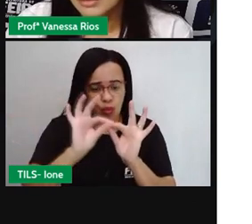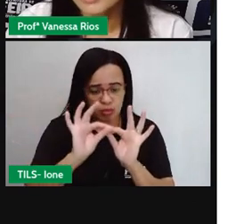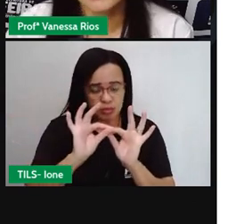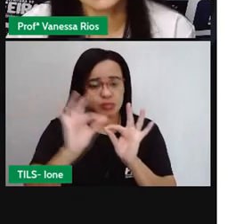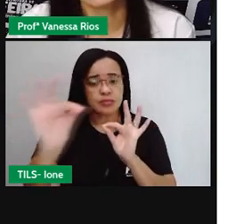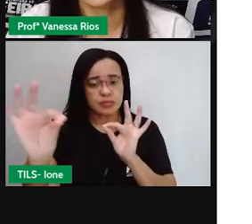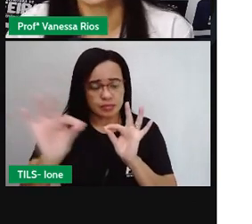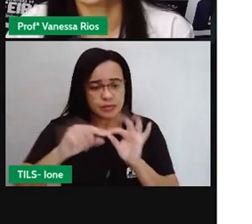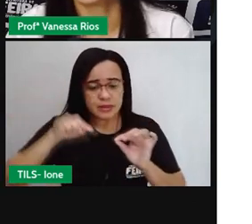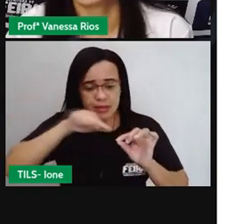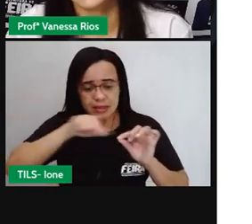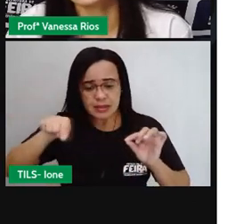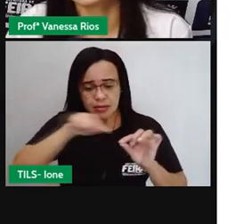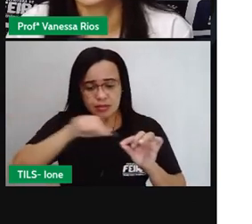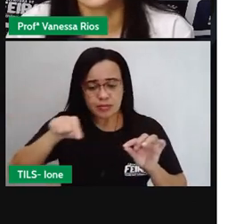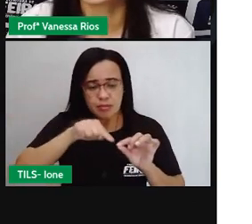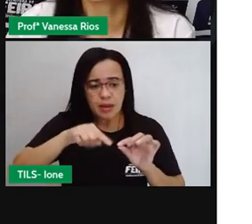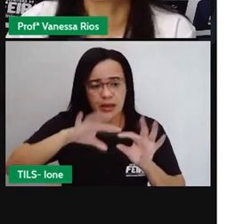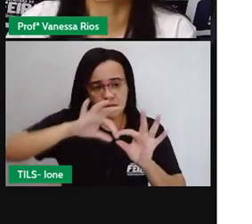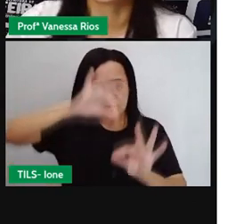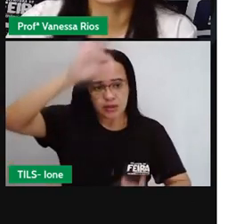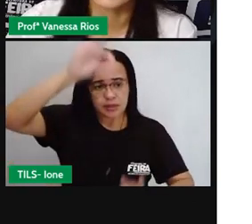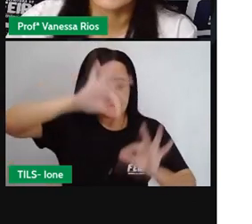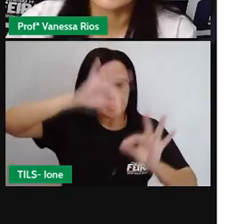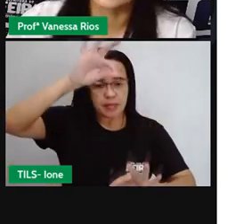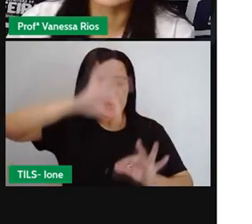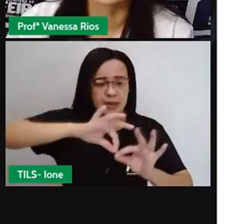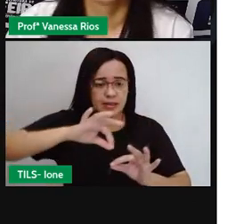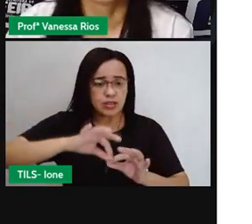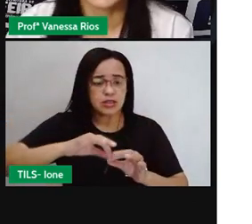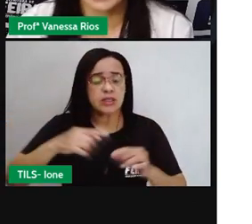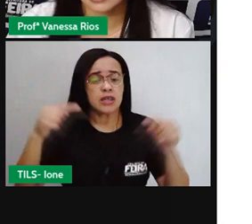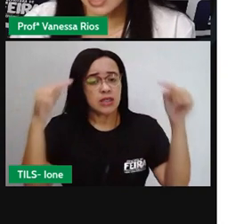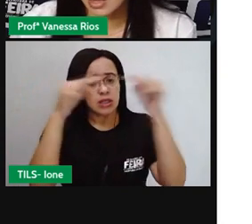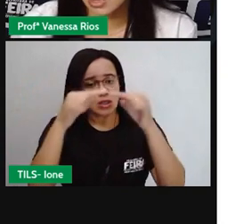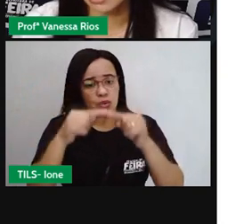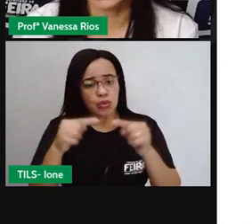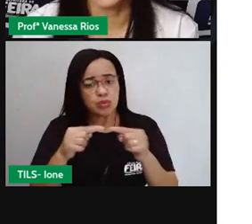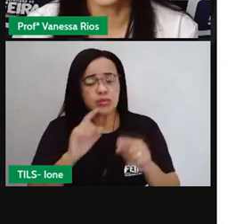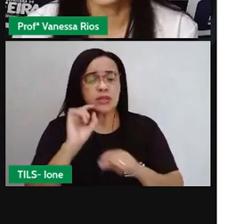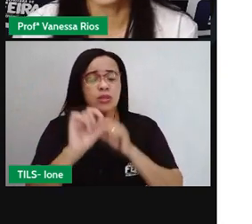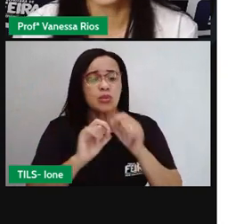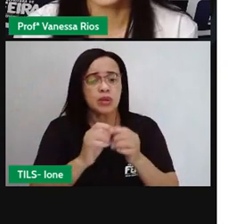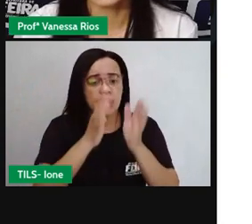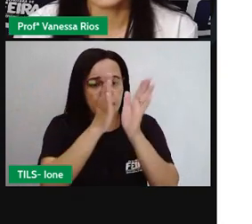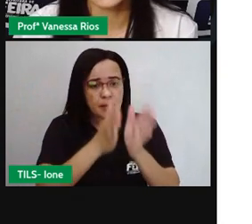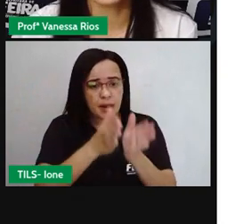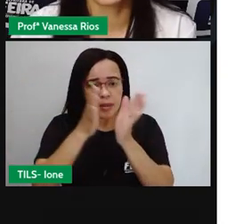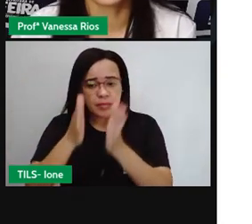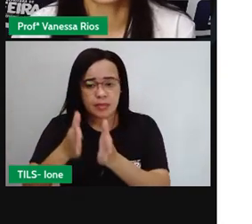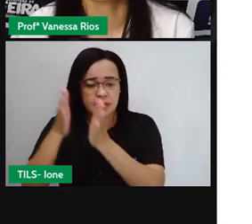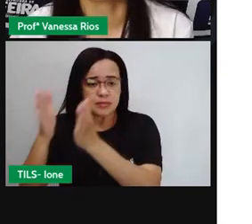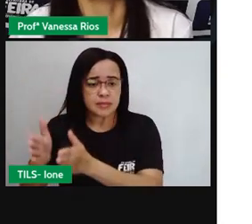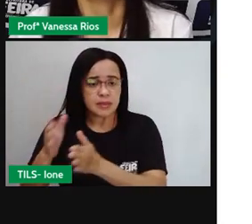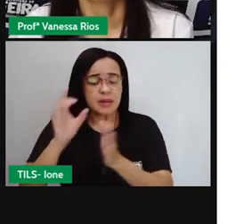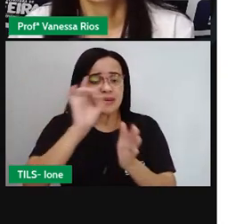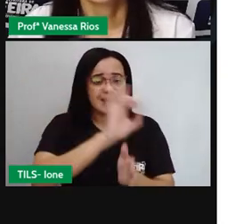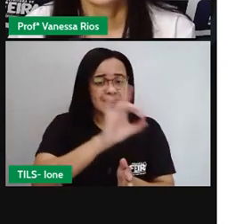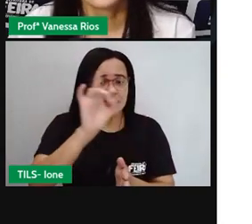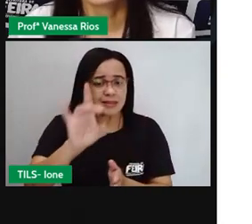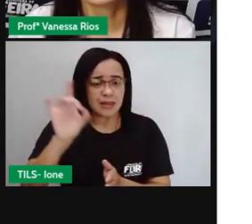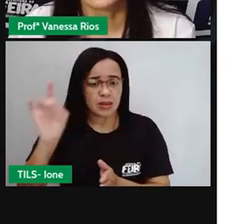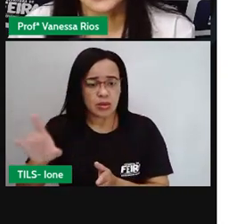do ângulo e faz com que existam classificações diferentes para cada ângulo. Então, olhem só.